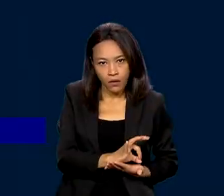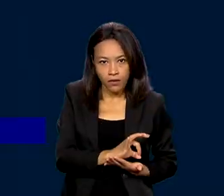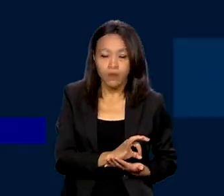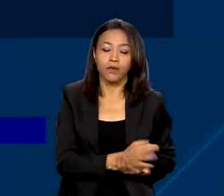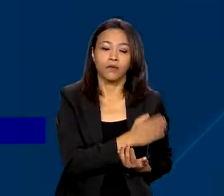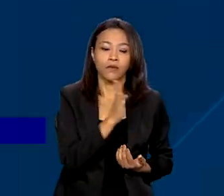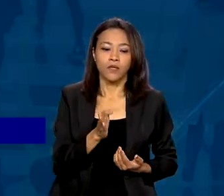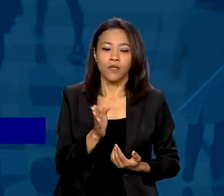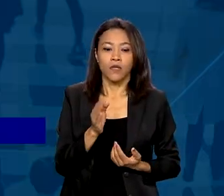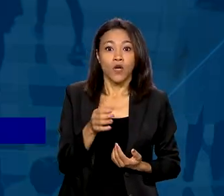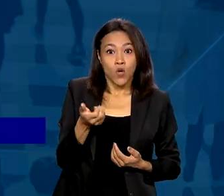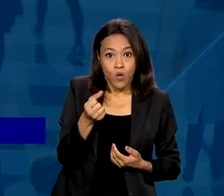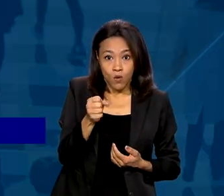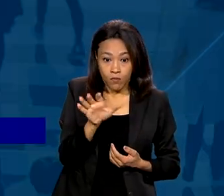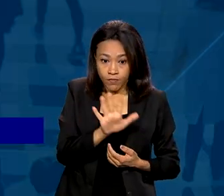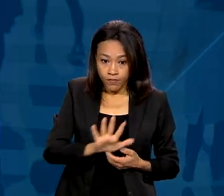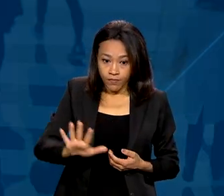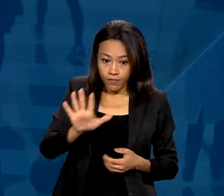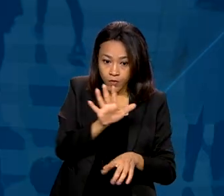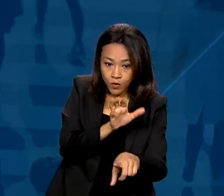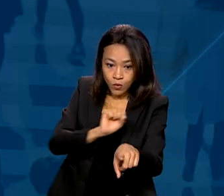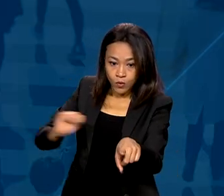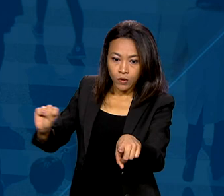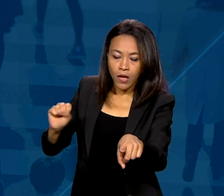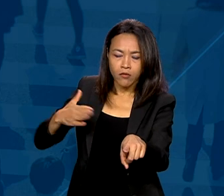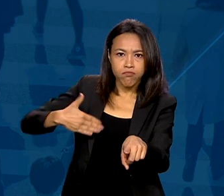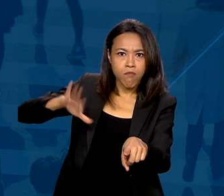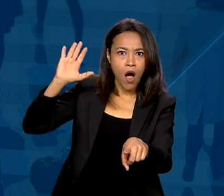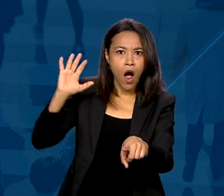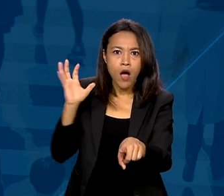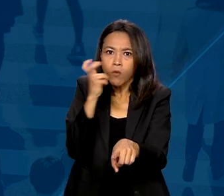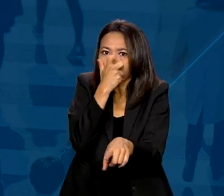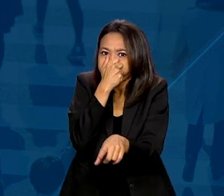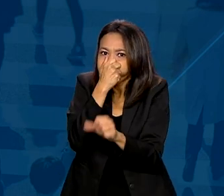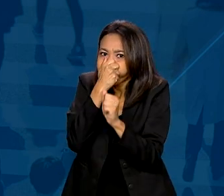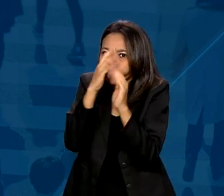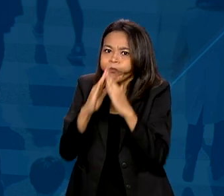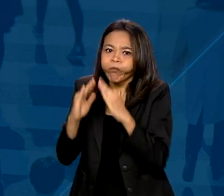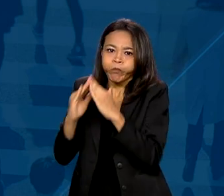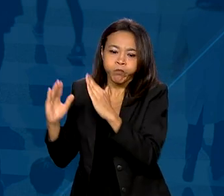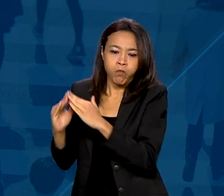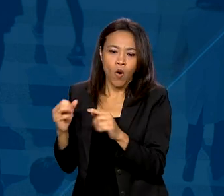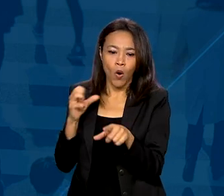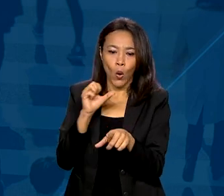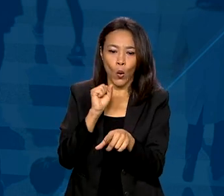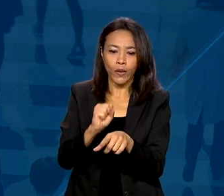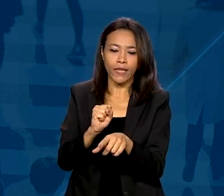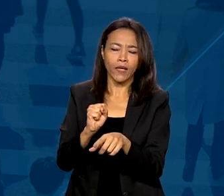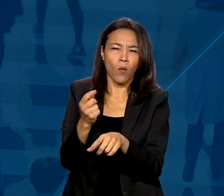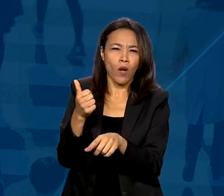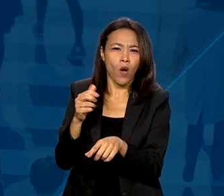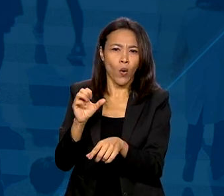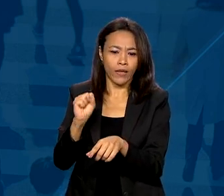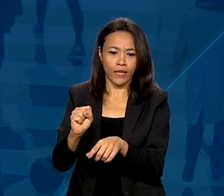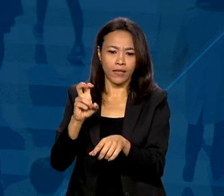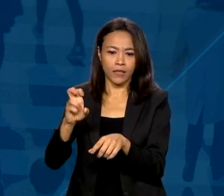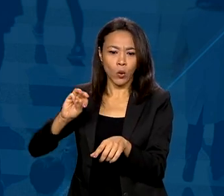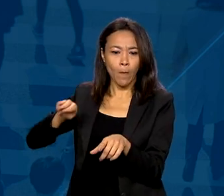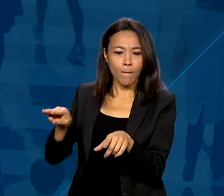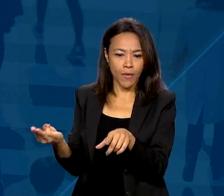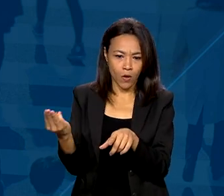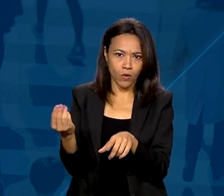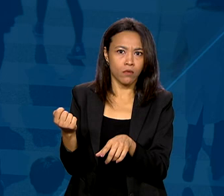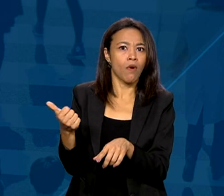A região sudeste se manteve como a mais populosa, com quase 85 milhões de habitantes.